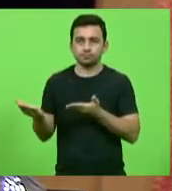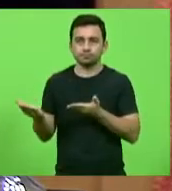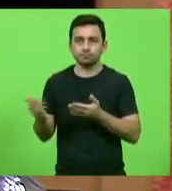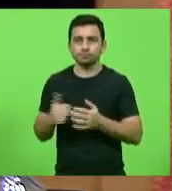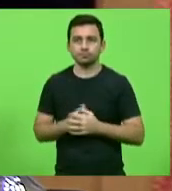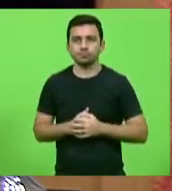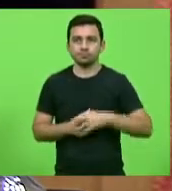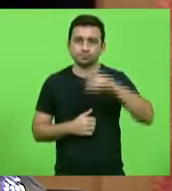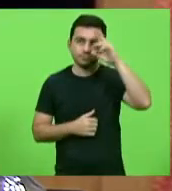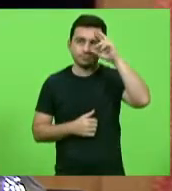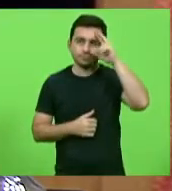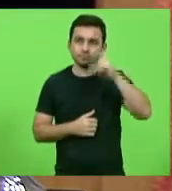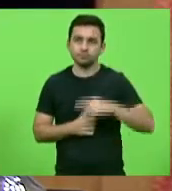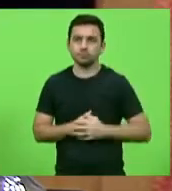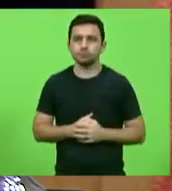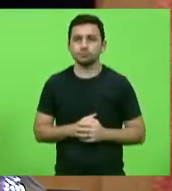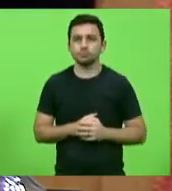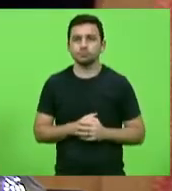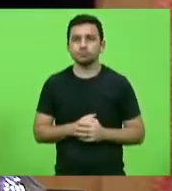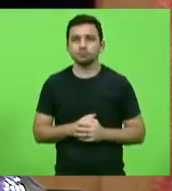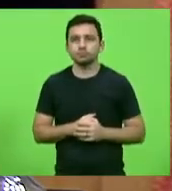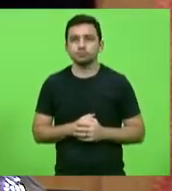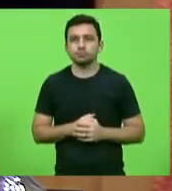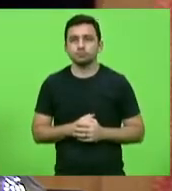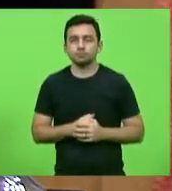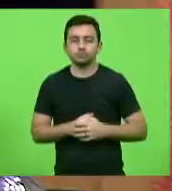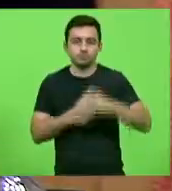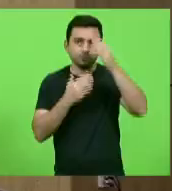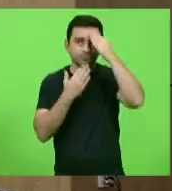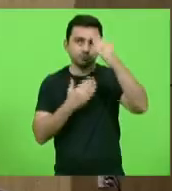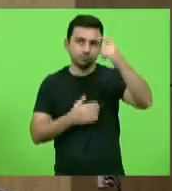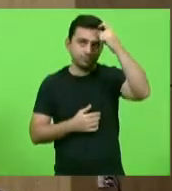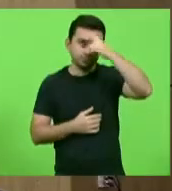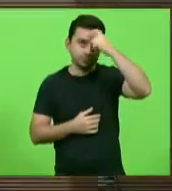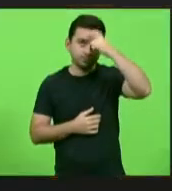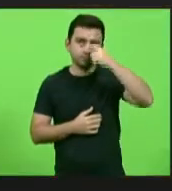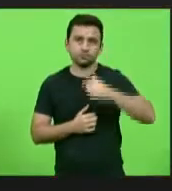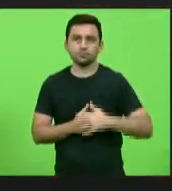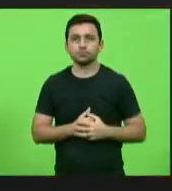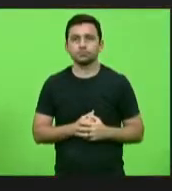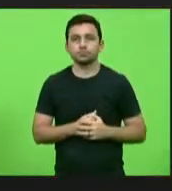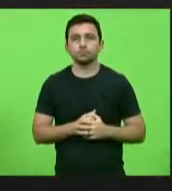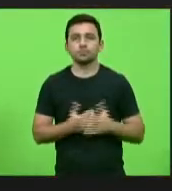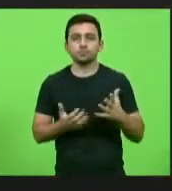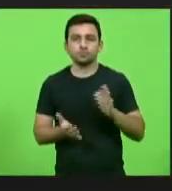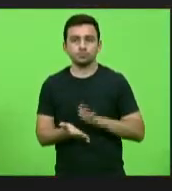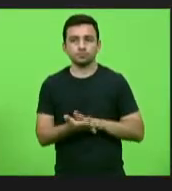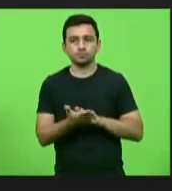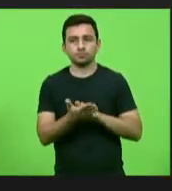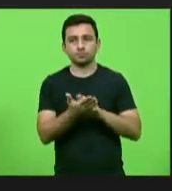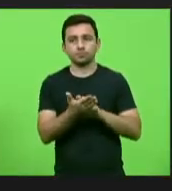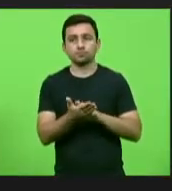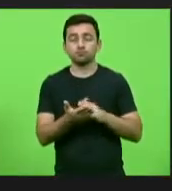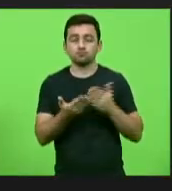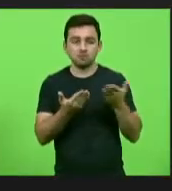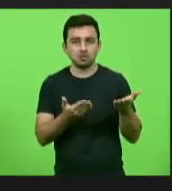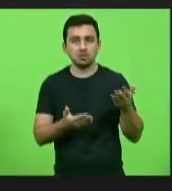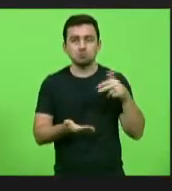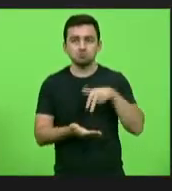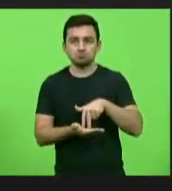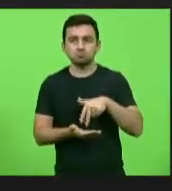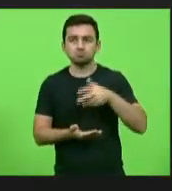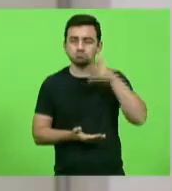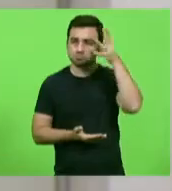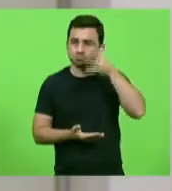concluir? Obrigado, deputado Maurício, desculpe interromper a vossa excelência, quero parabenizar o por trazer esse tema